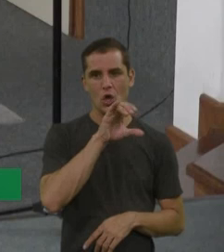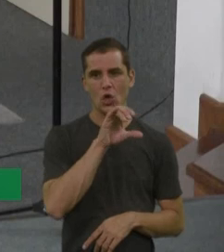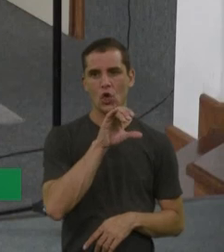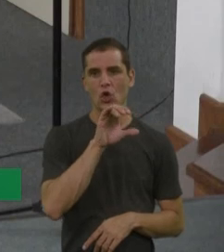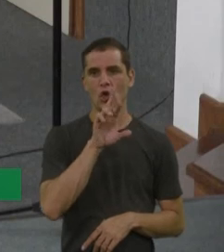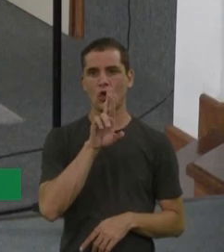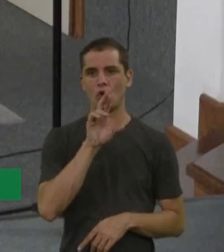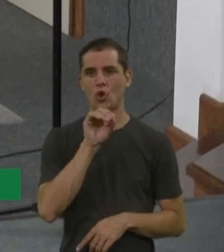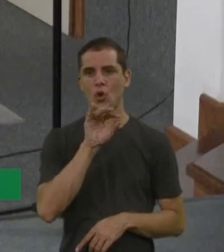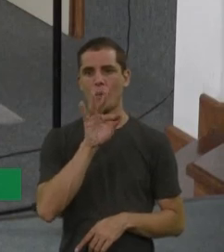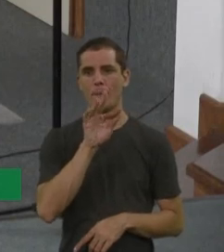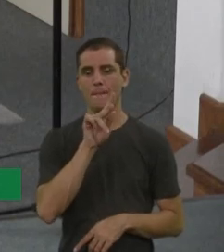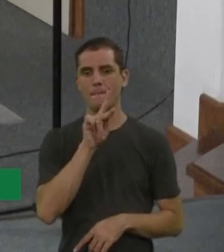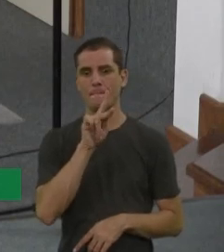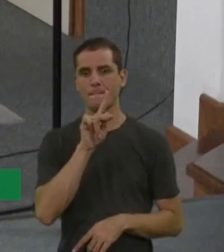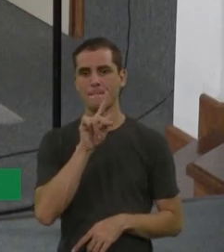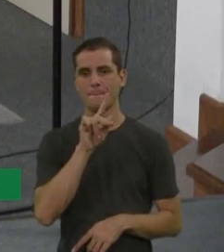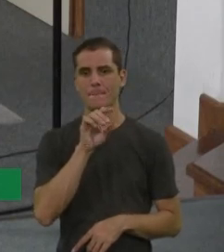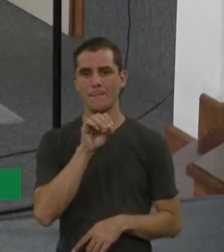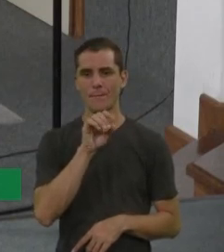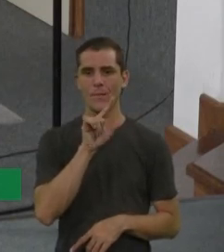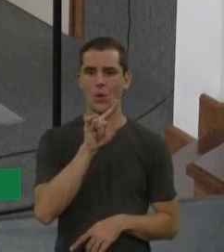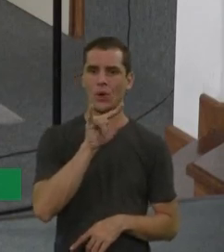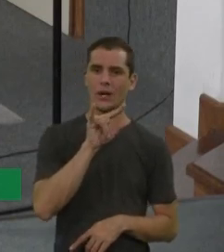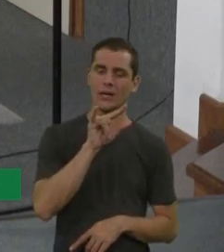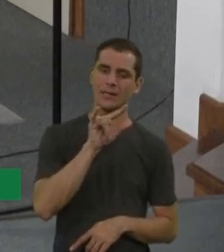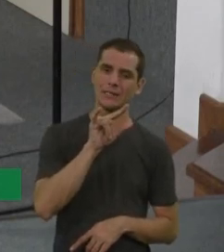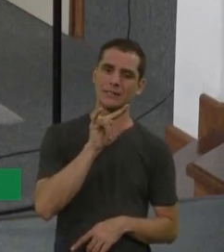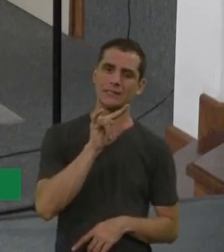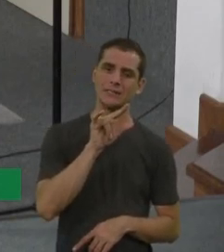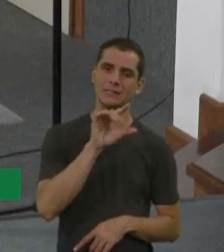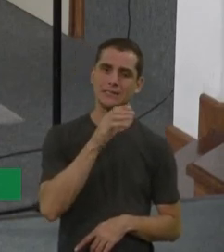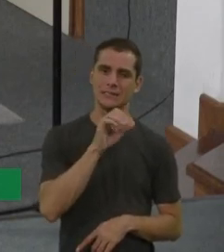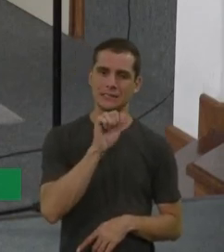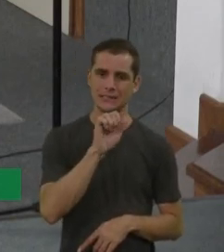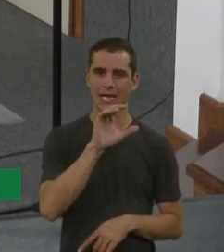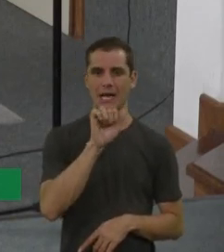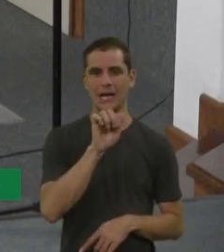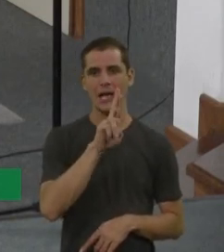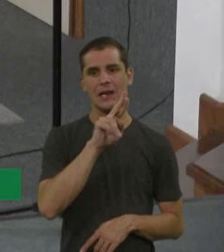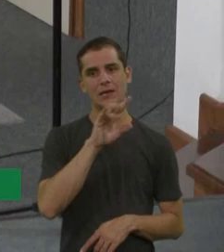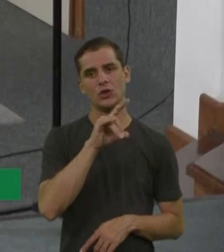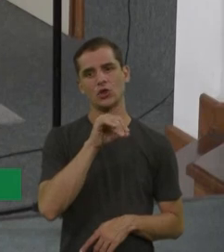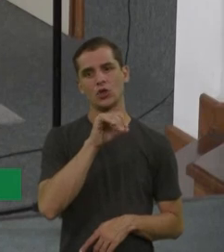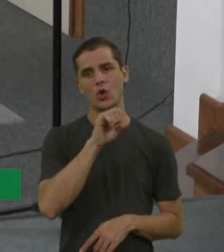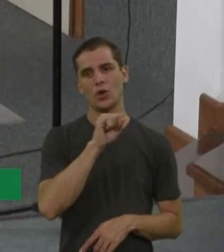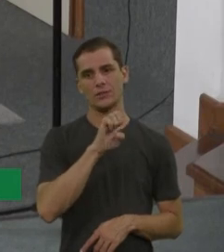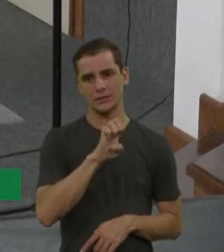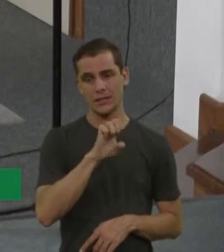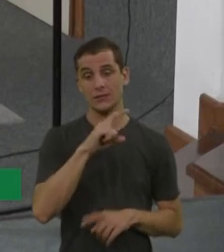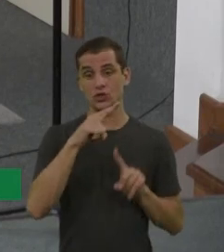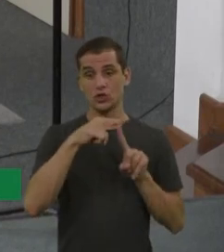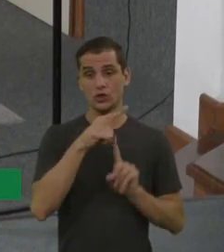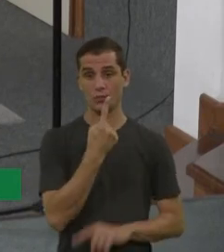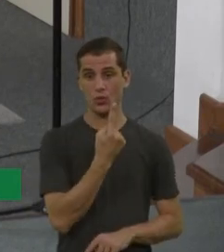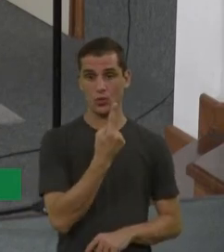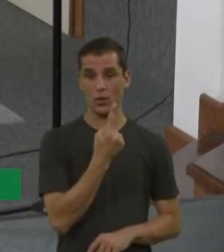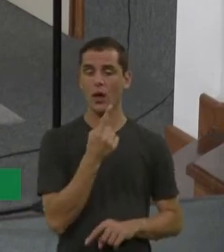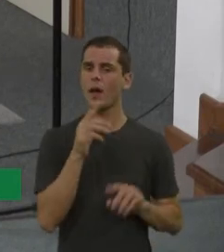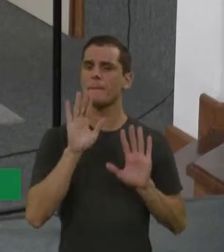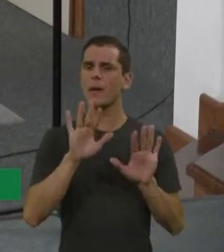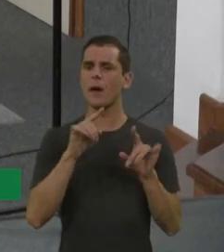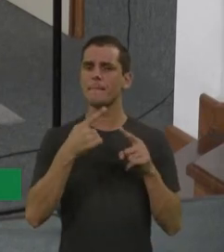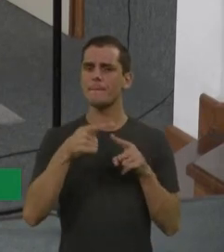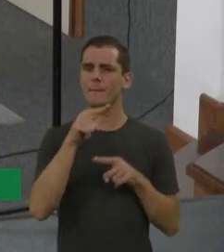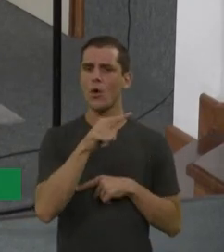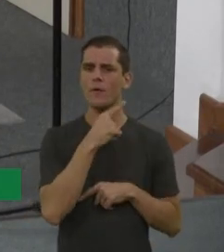tá? Ela tá acompanhando com a gente até agora no hospital infantil, tá? De que que esses pacientes falecem, né? Eles acabam falecendo